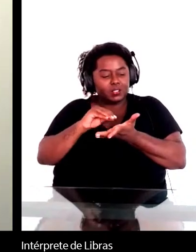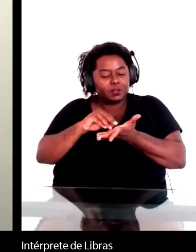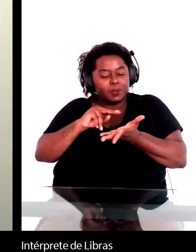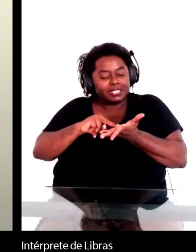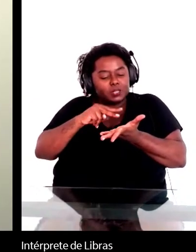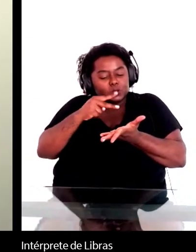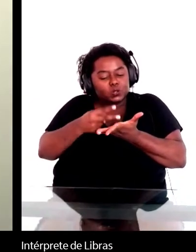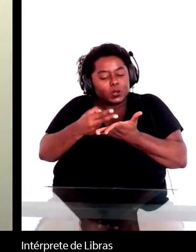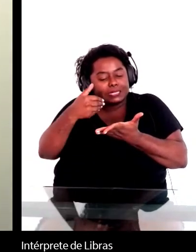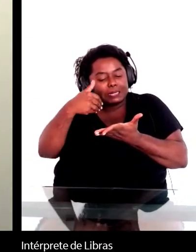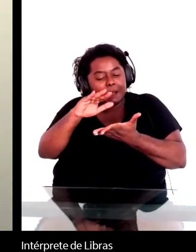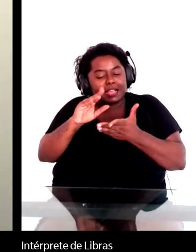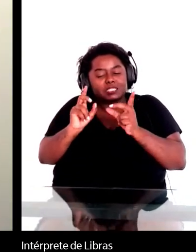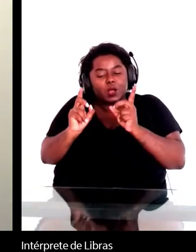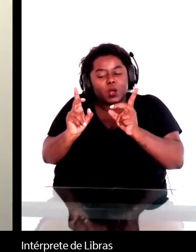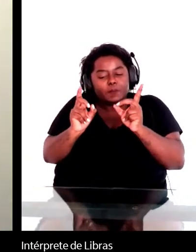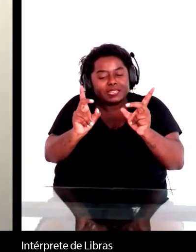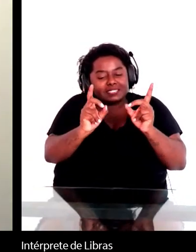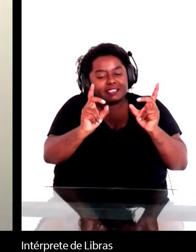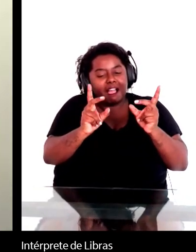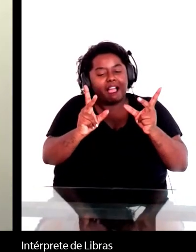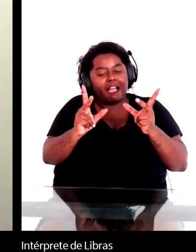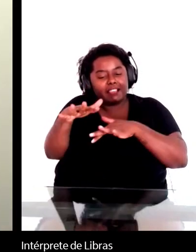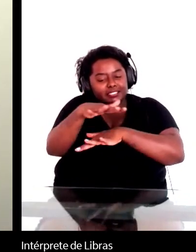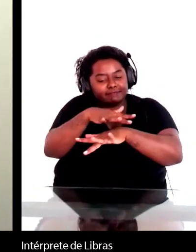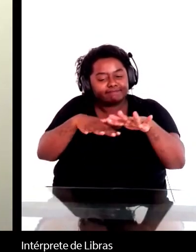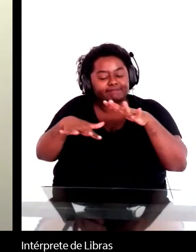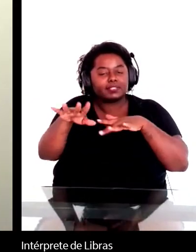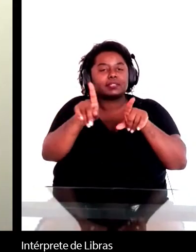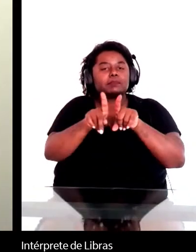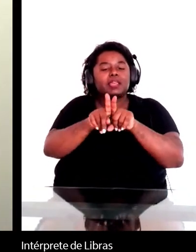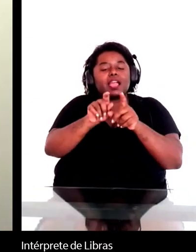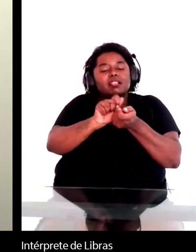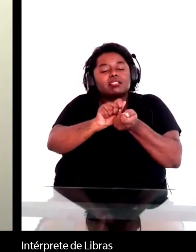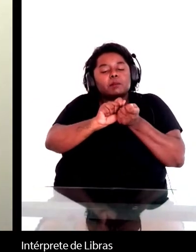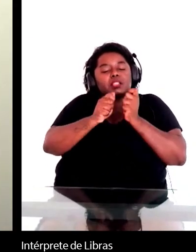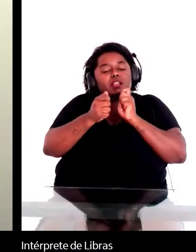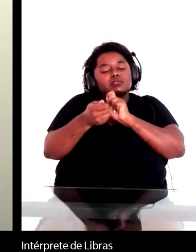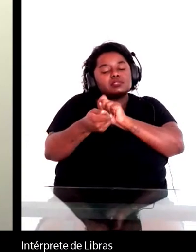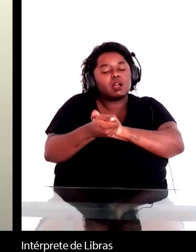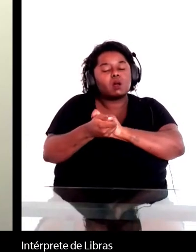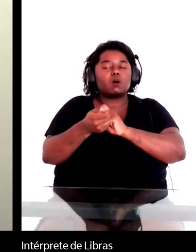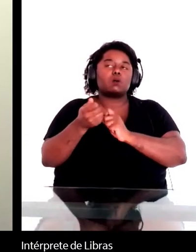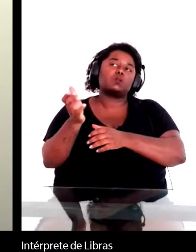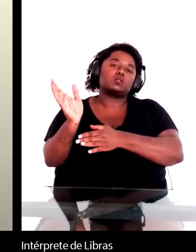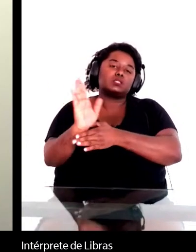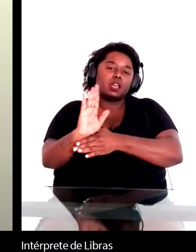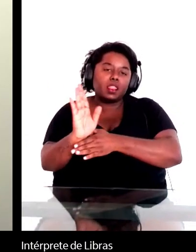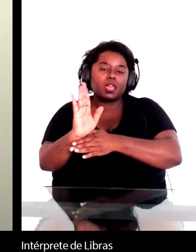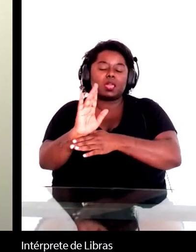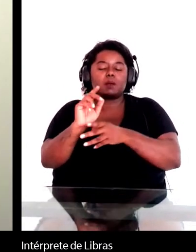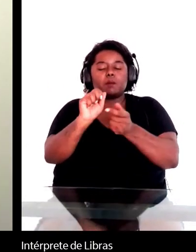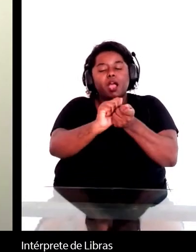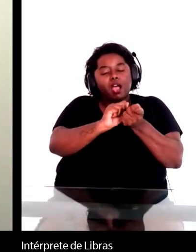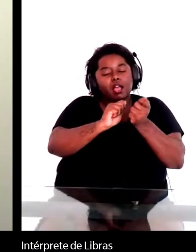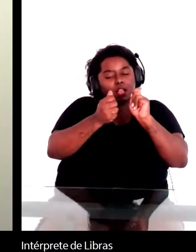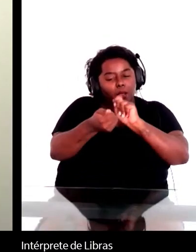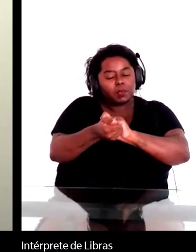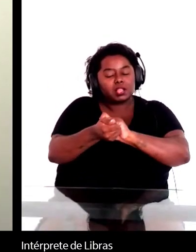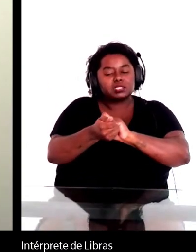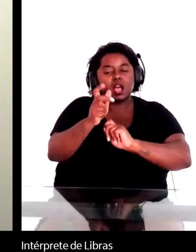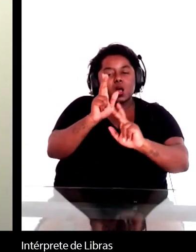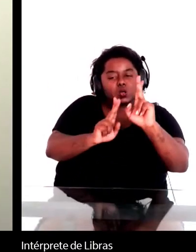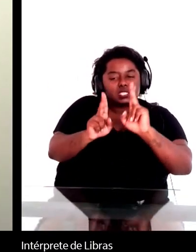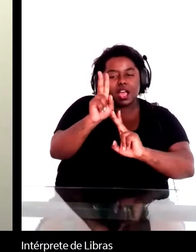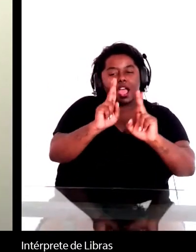comerciais e adaptações, adaptações para o cinema e para em séries que alcancem um